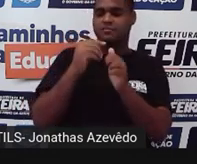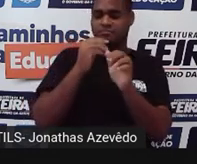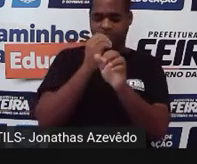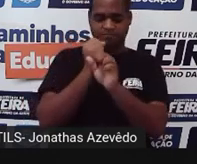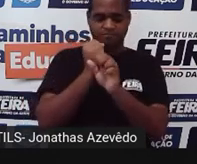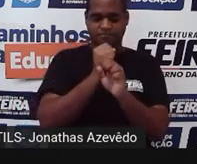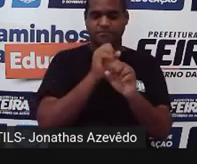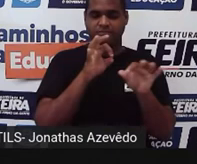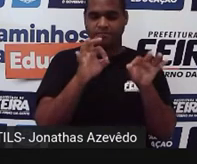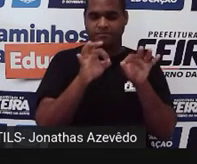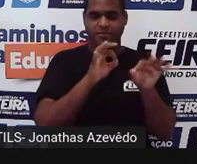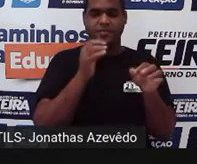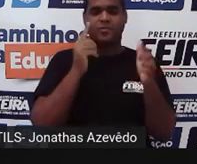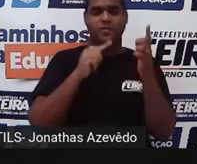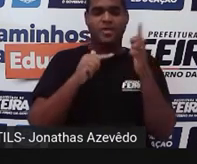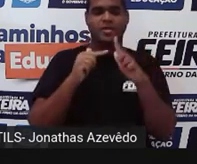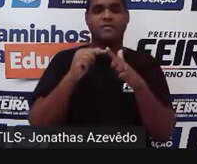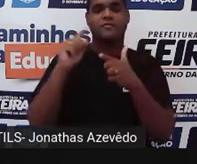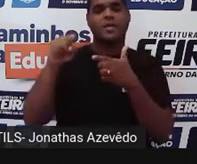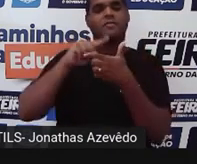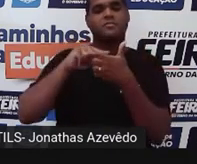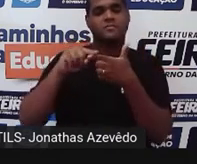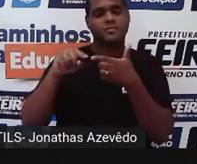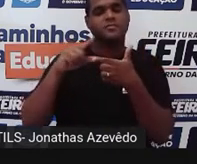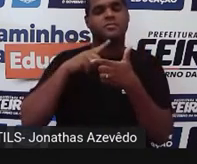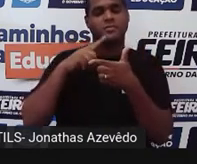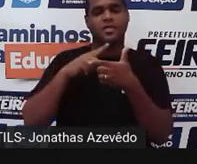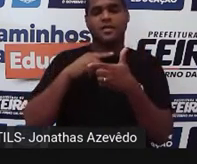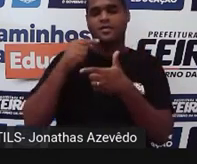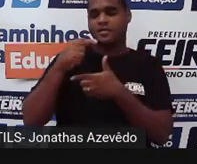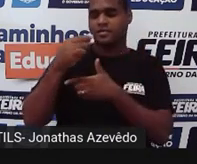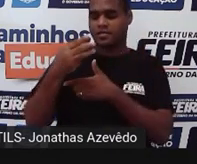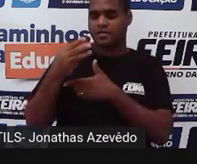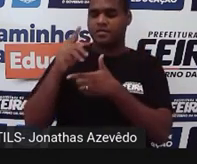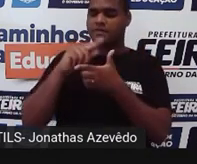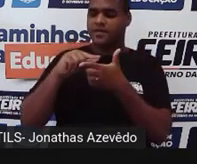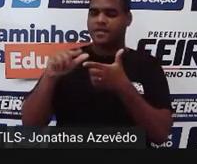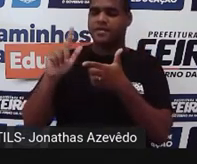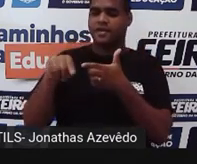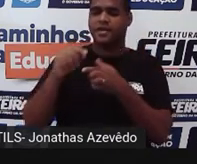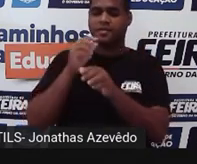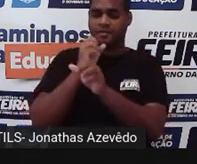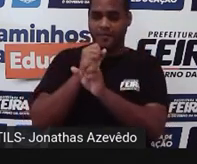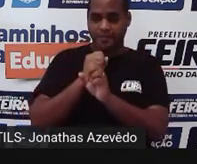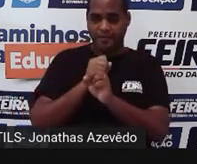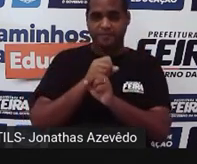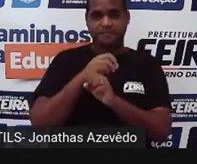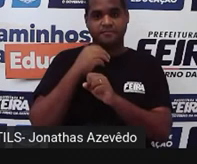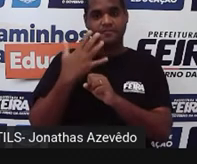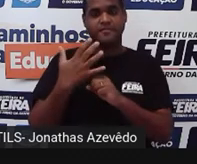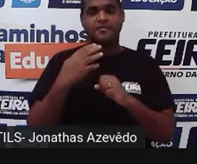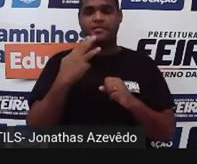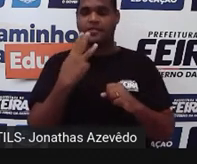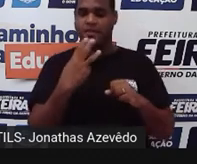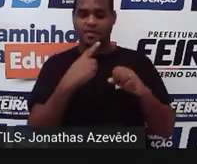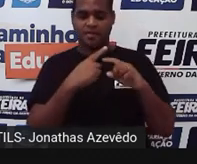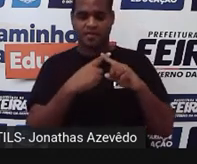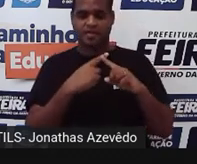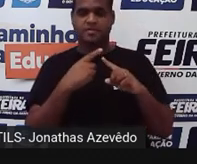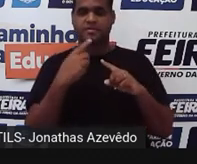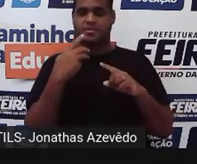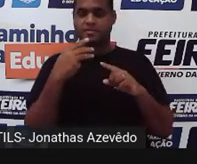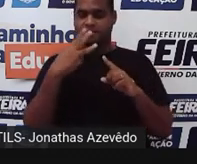você vai dividir pela soma dos pesos. Ou seja, 3 mais 3